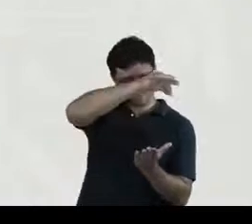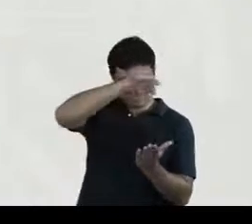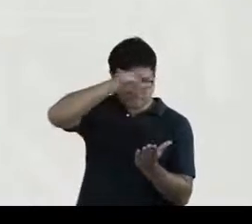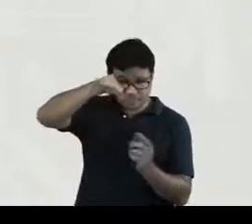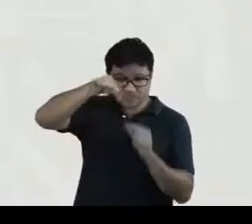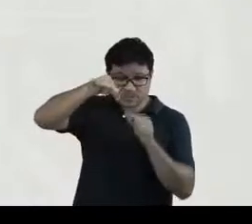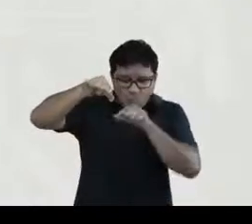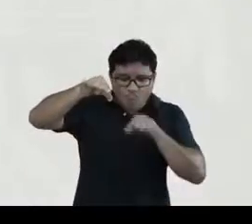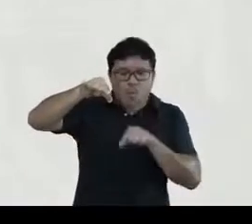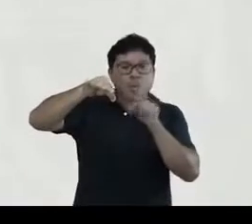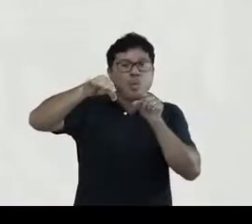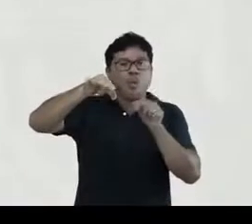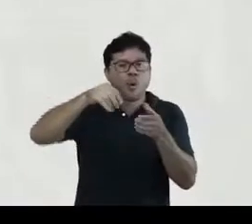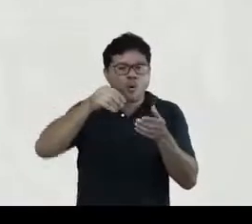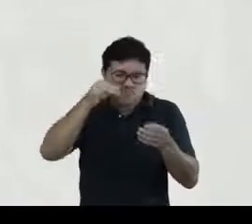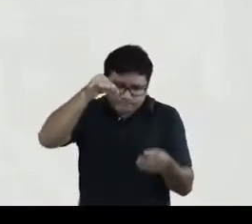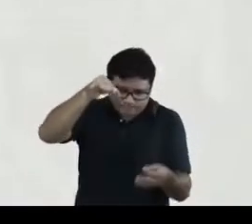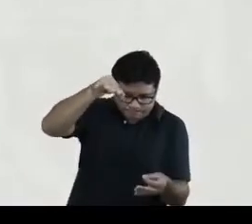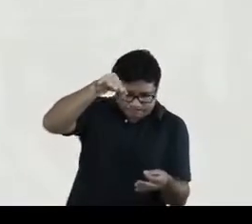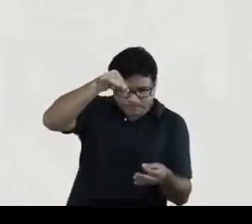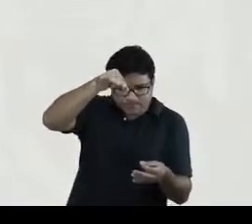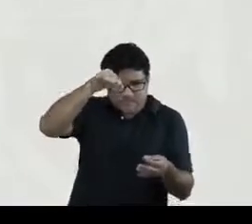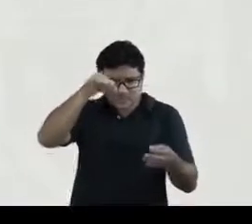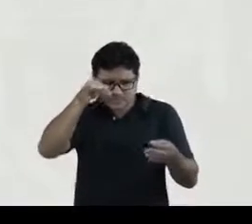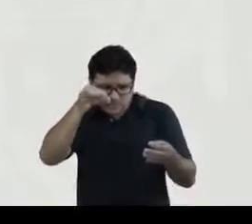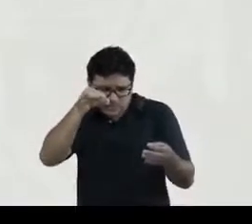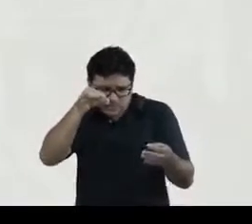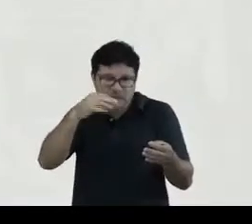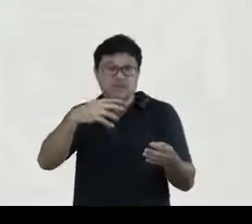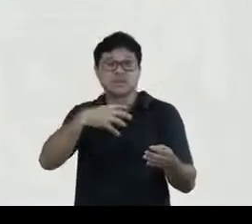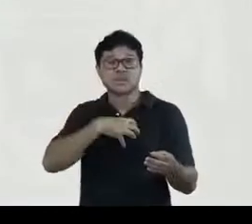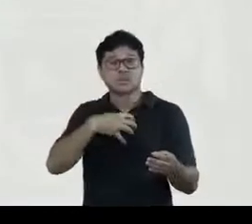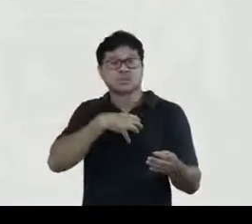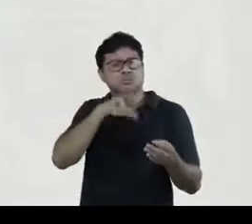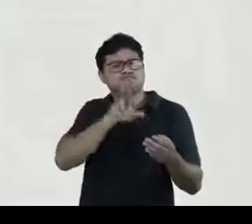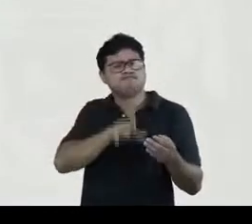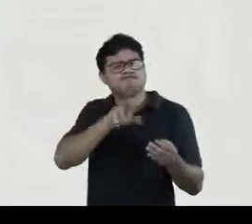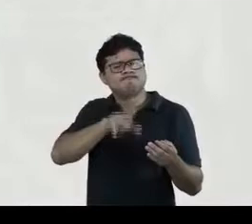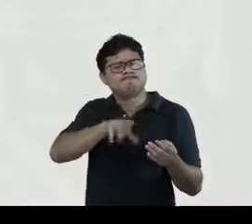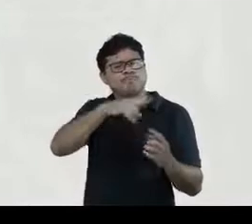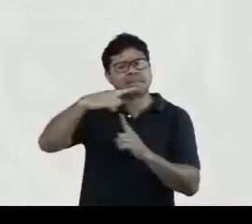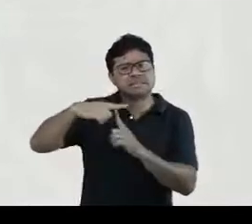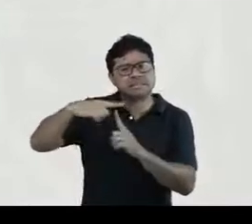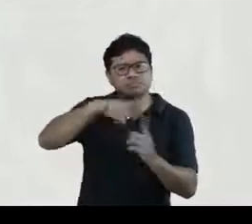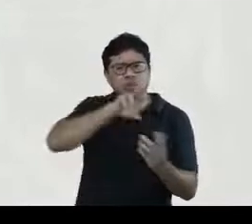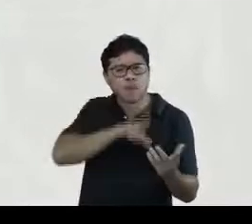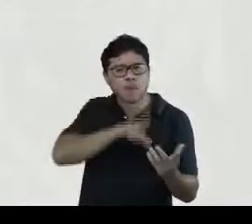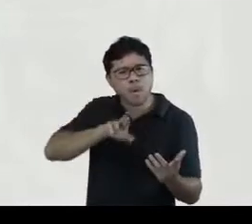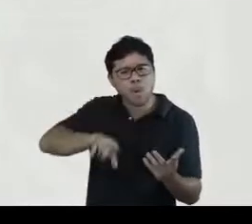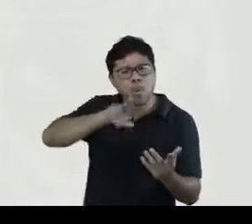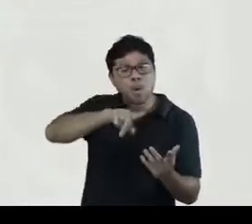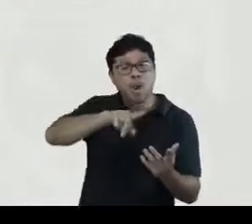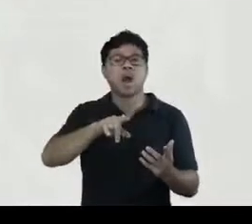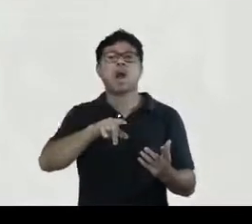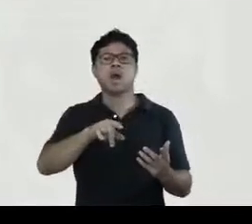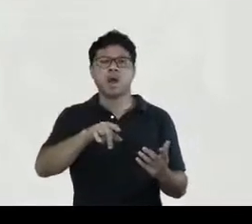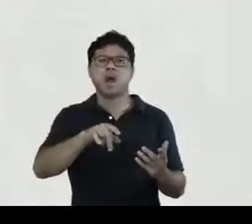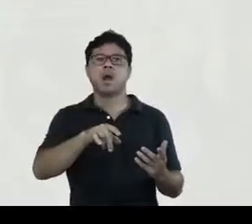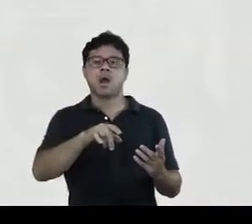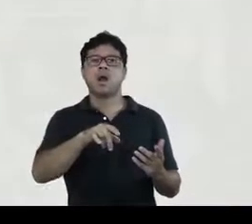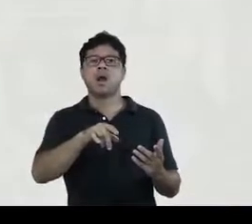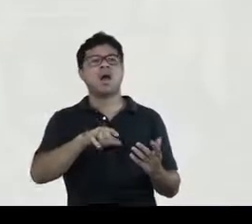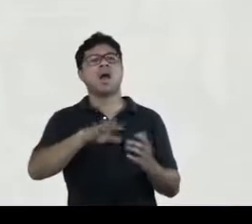compreender uma página ou analisar uma página em que tem diferentes tipos, se torna